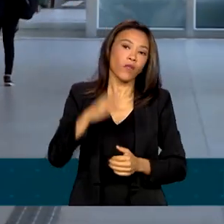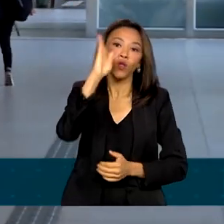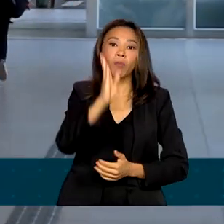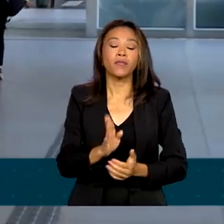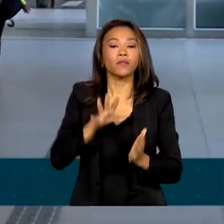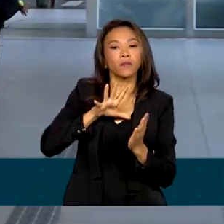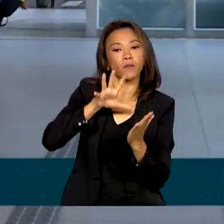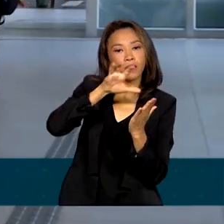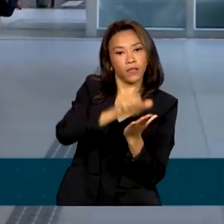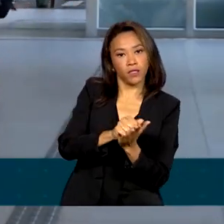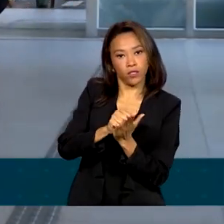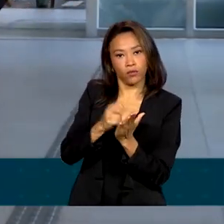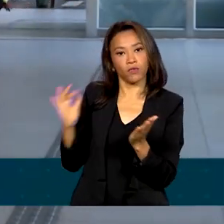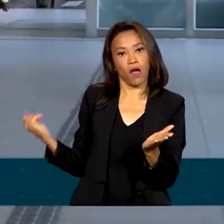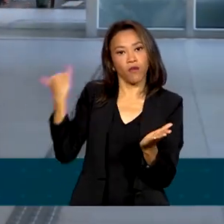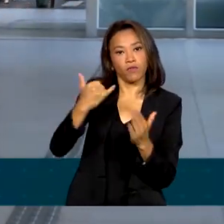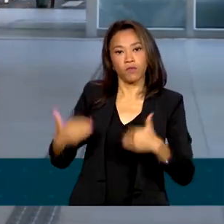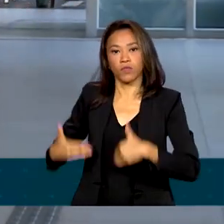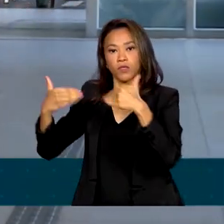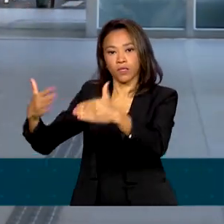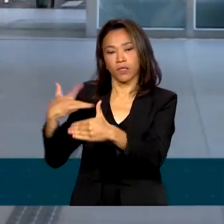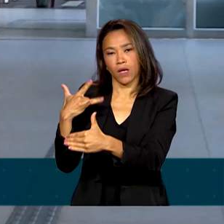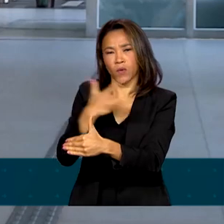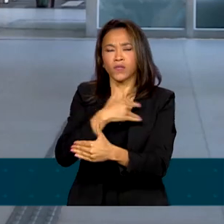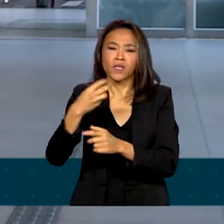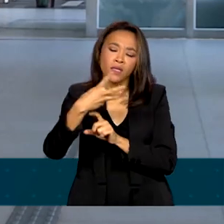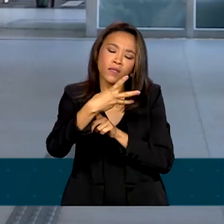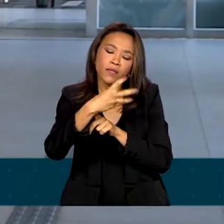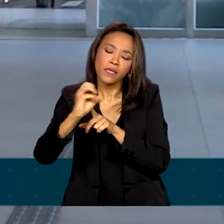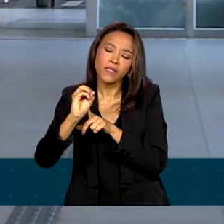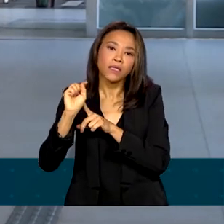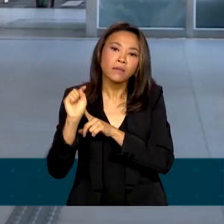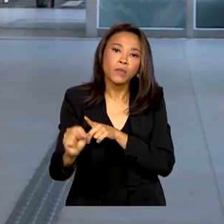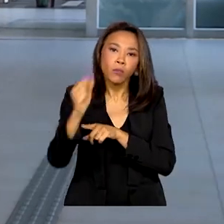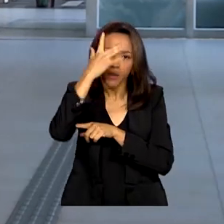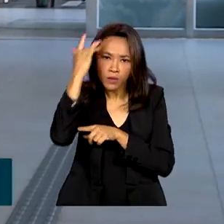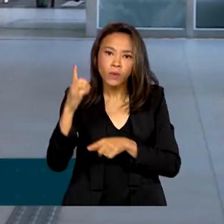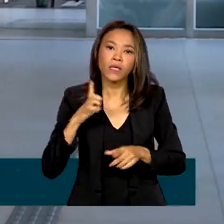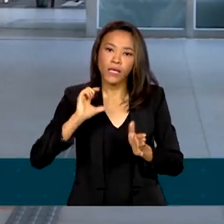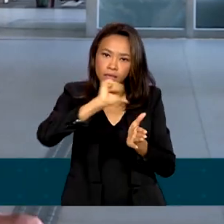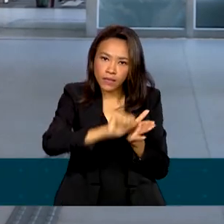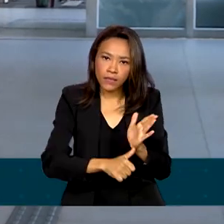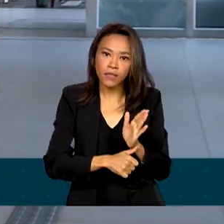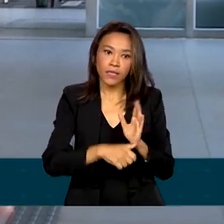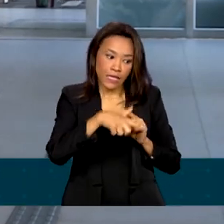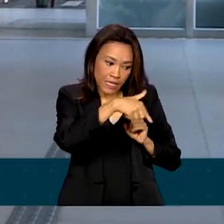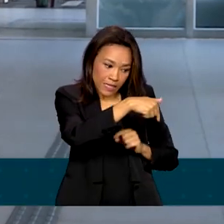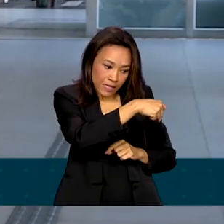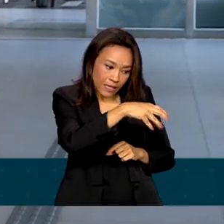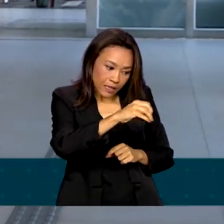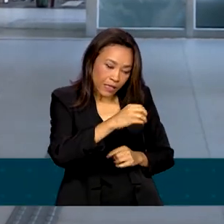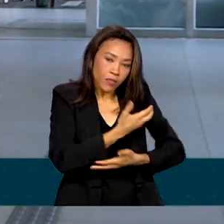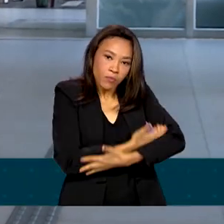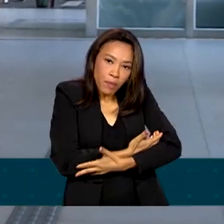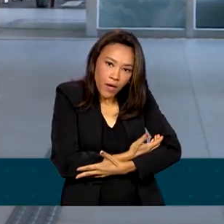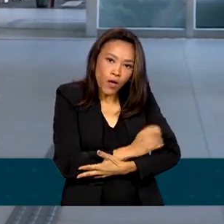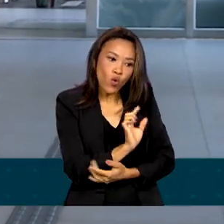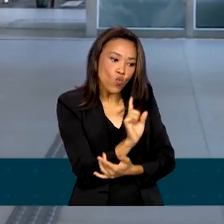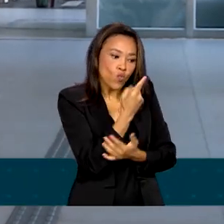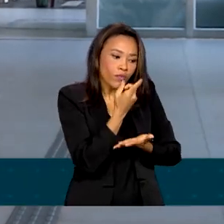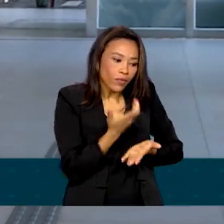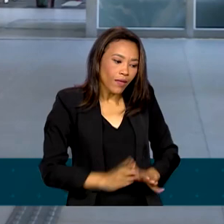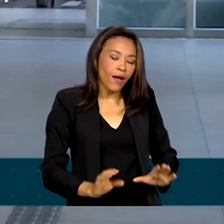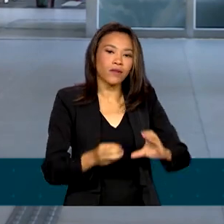do Ministério da Saúde, 300 mil pessoas têm Síndrome de Down. A cada 700 bebês, um nasce com a